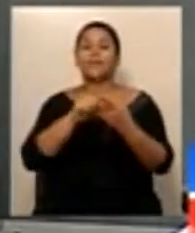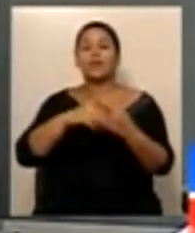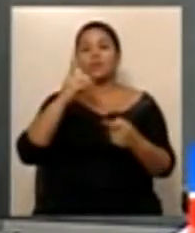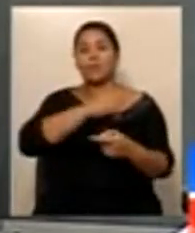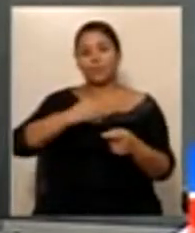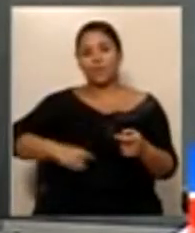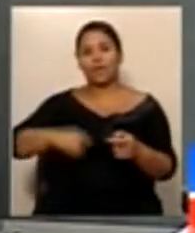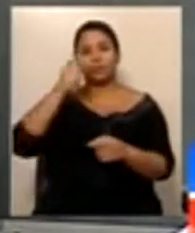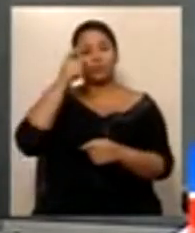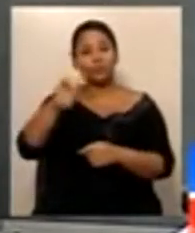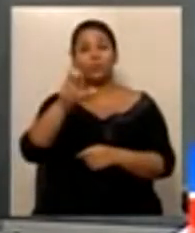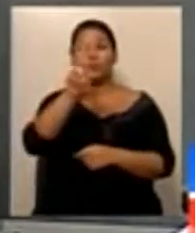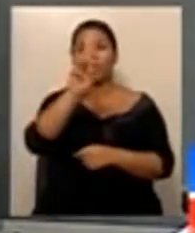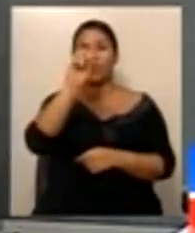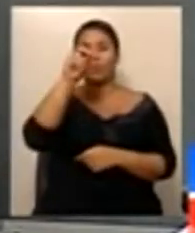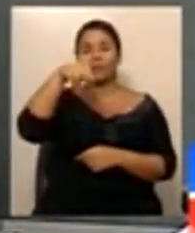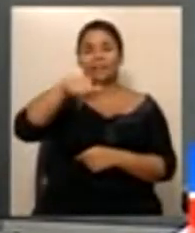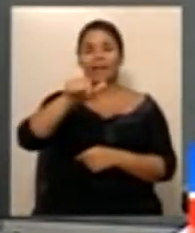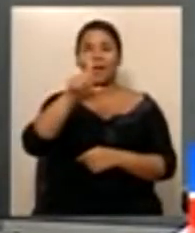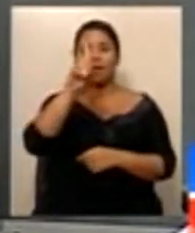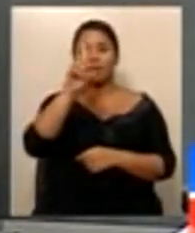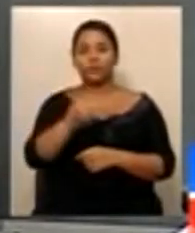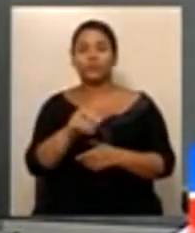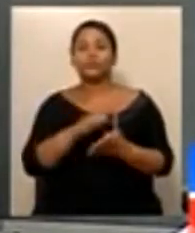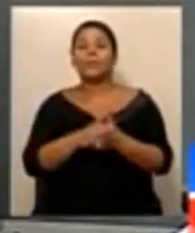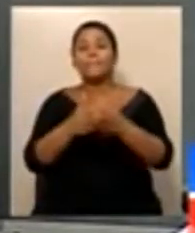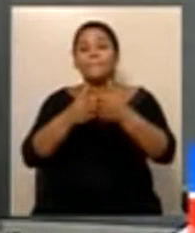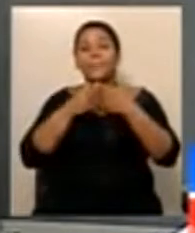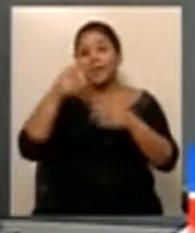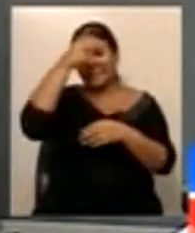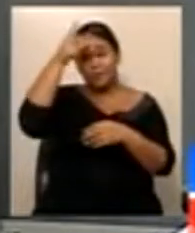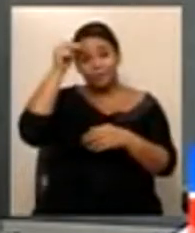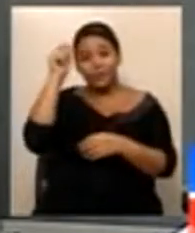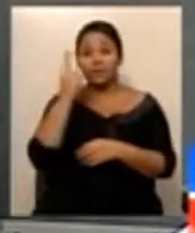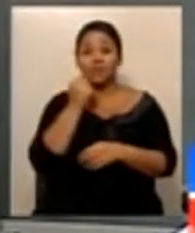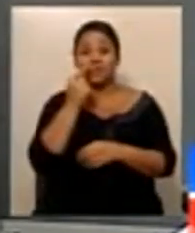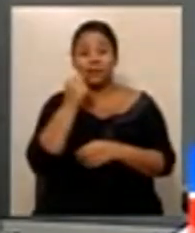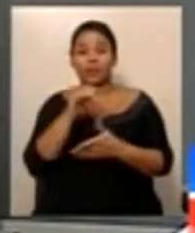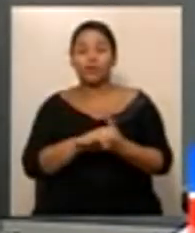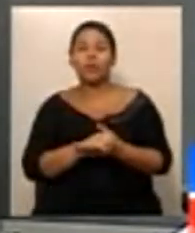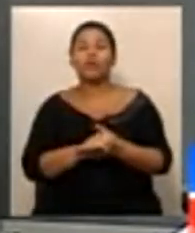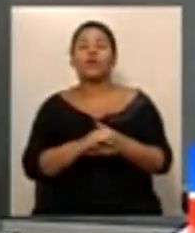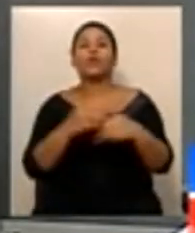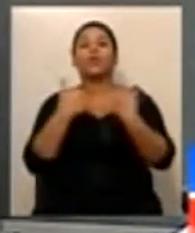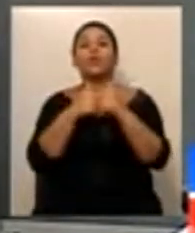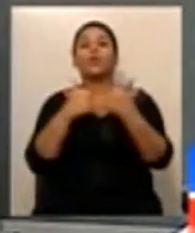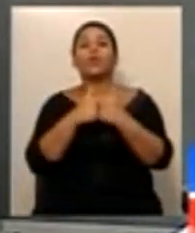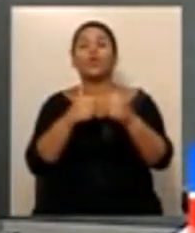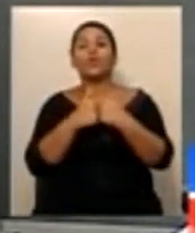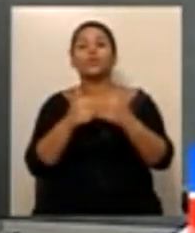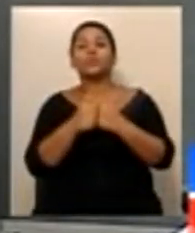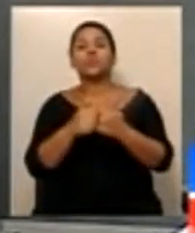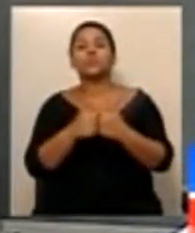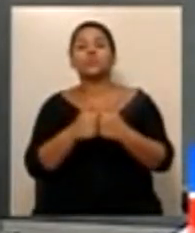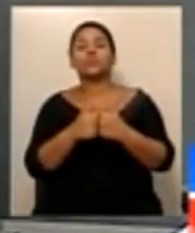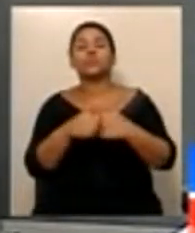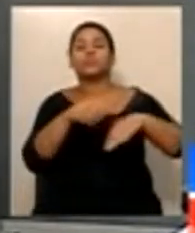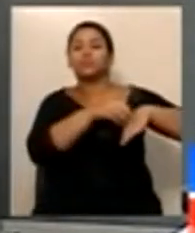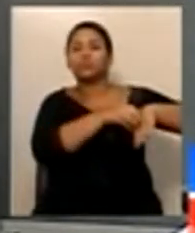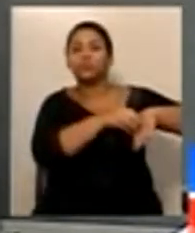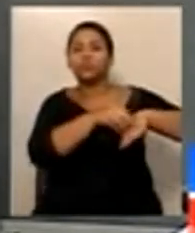no sentido de providenciar a implantação de uma linha de ônibus de integração, saindo do terminal dos ônibus de Clima Bom,